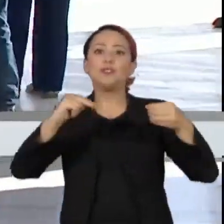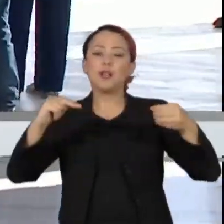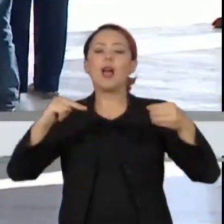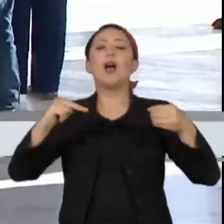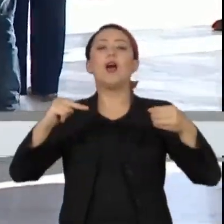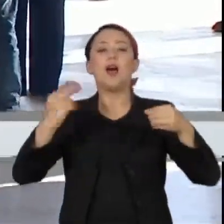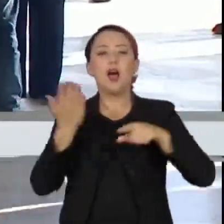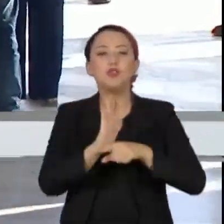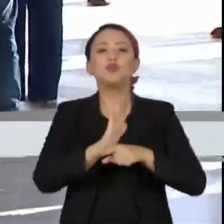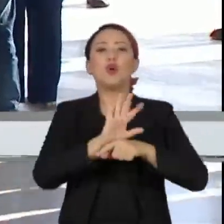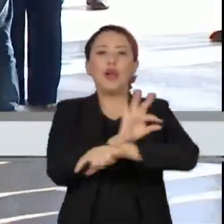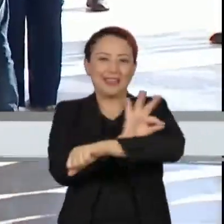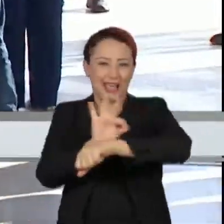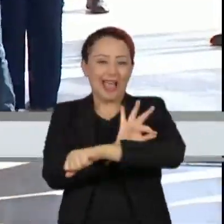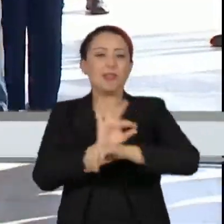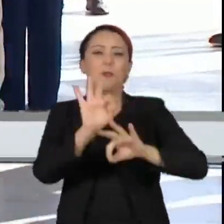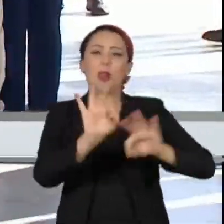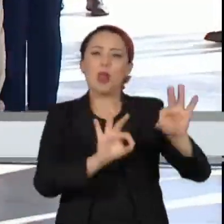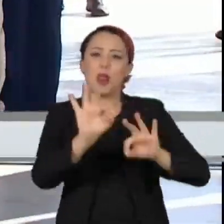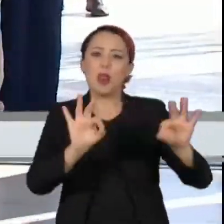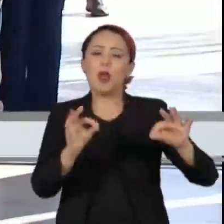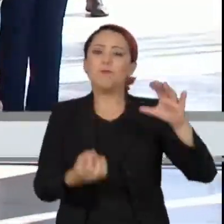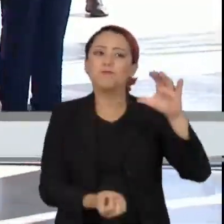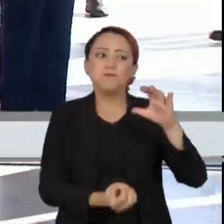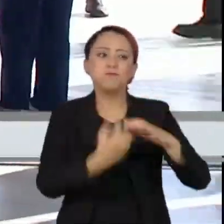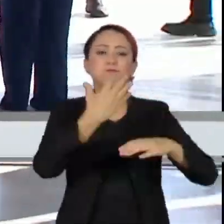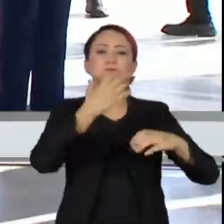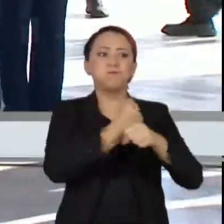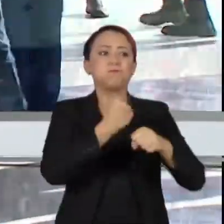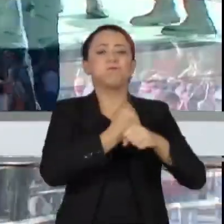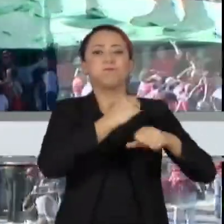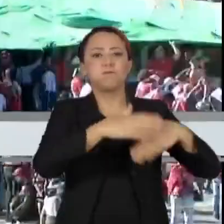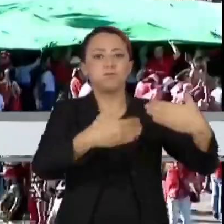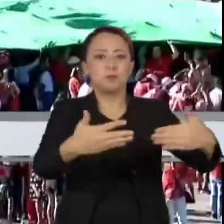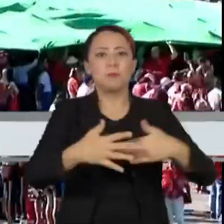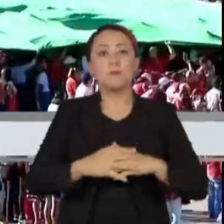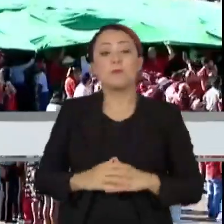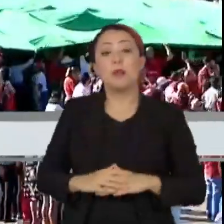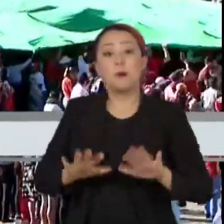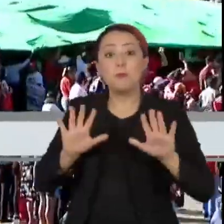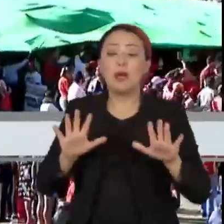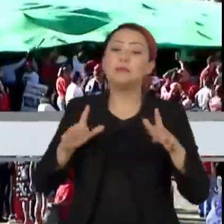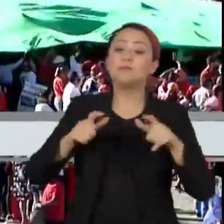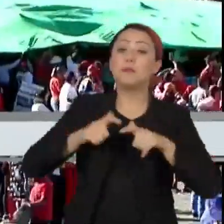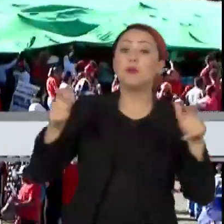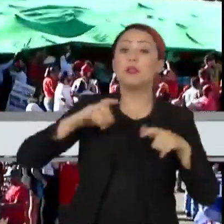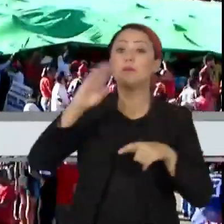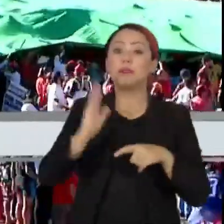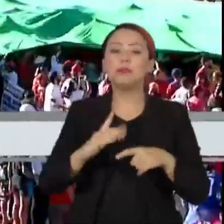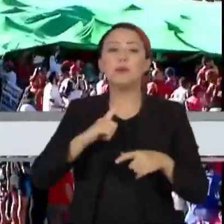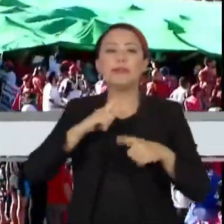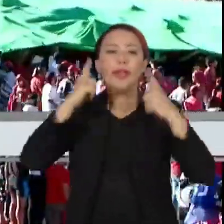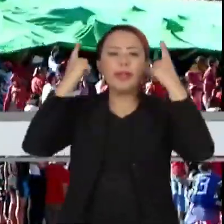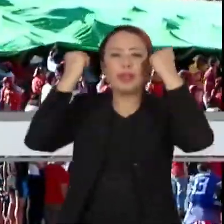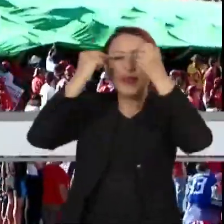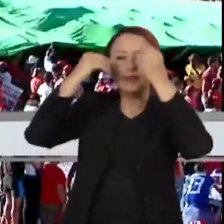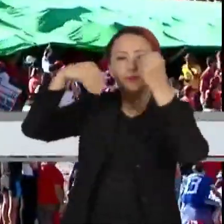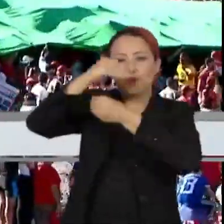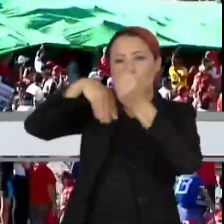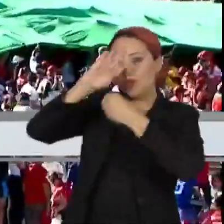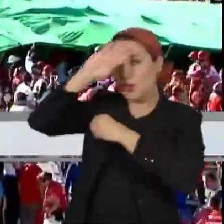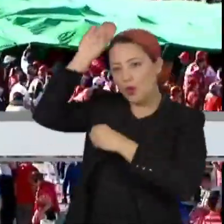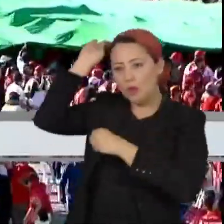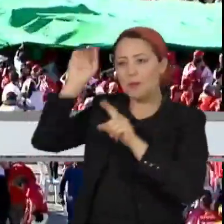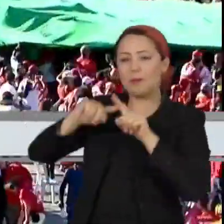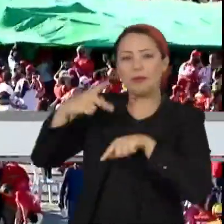Não há nenhuma capital, por exemplo, as capitais do mundo ocidental referência greco-romana. Que referência greco-romana tem na arquitetura aí? Nada,